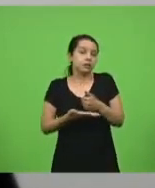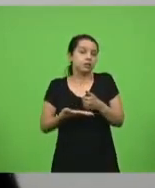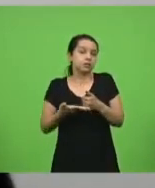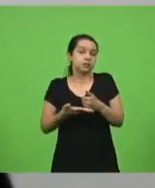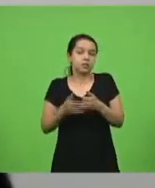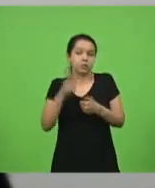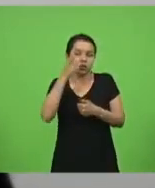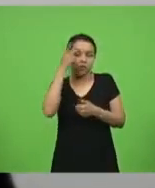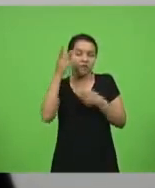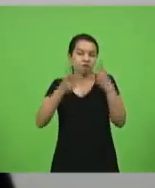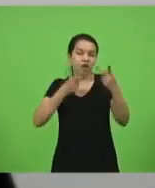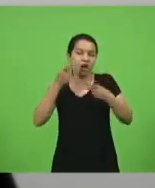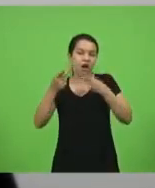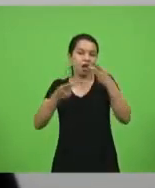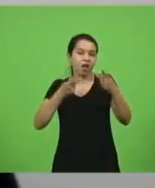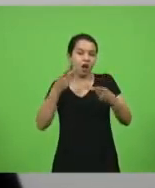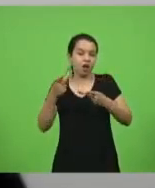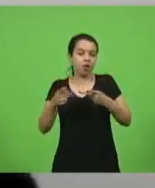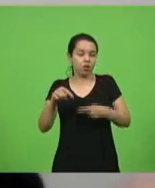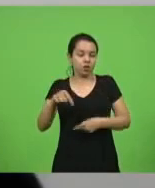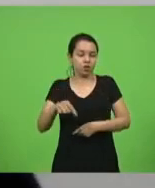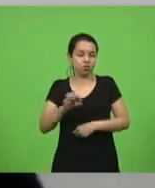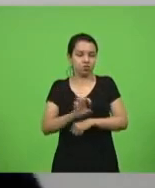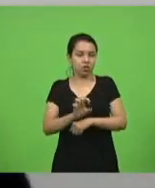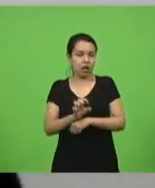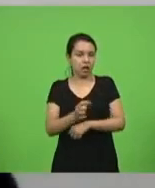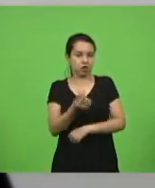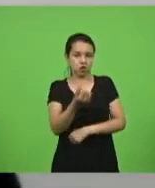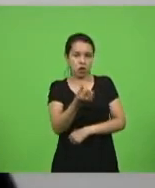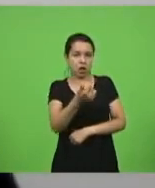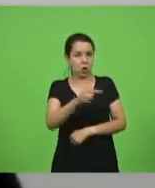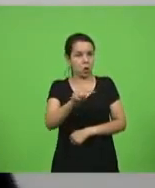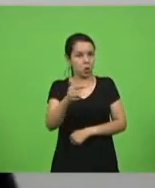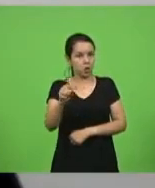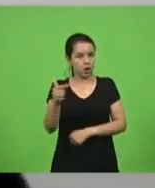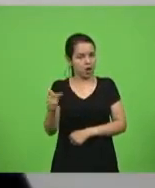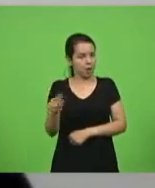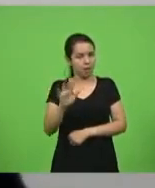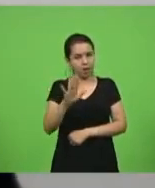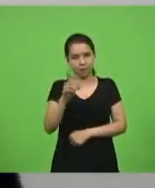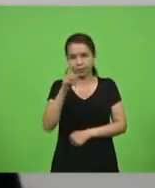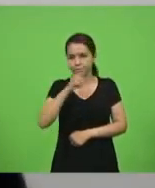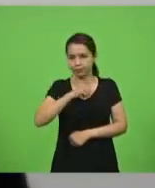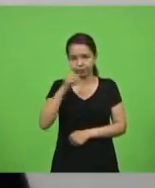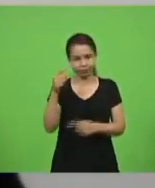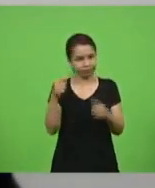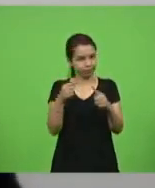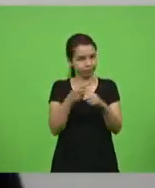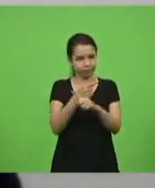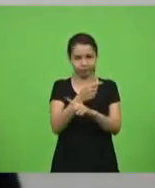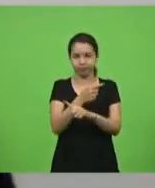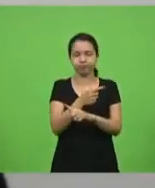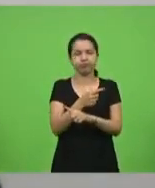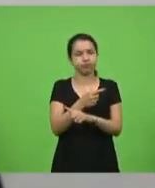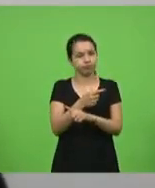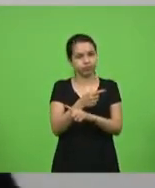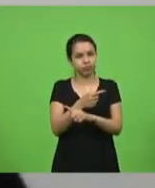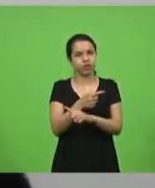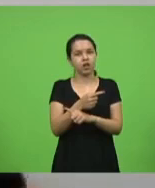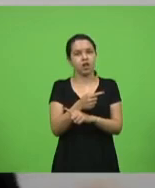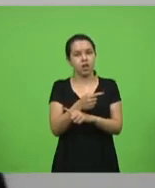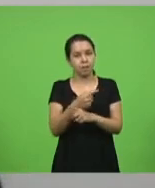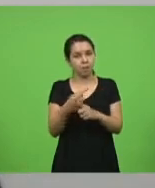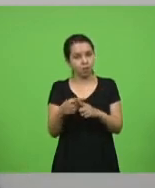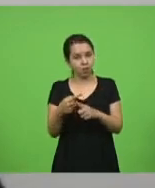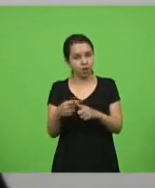recursos para conceder auxílios dessa natureza são contraditórios, sobretudo, tendo em vista declarações